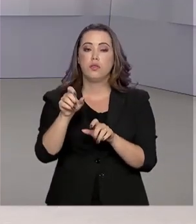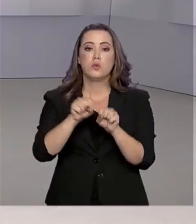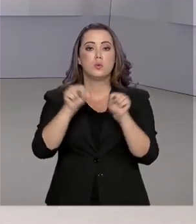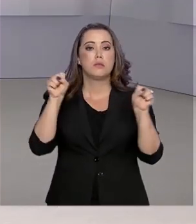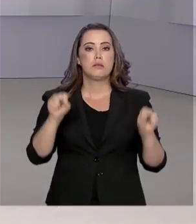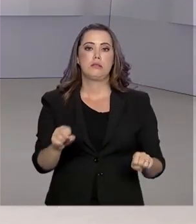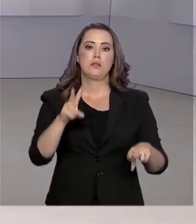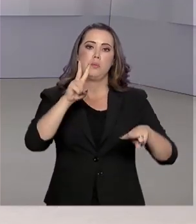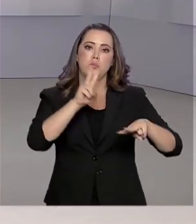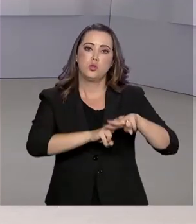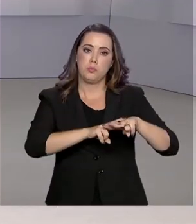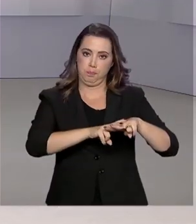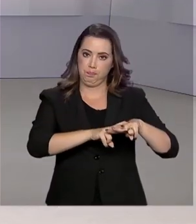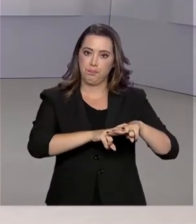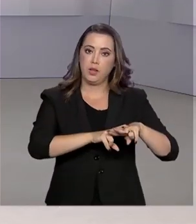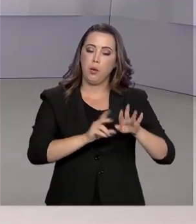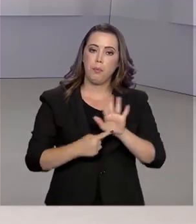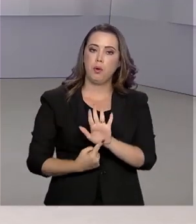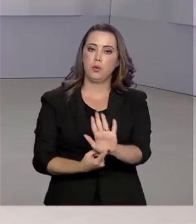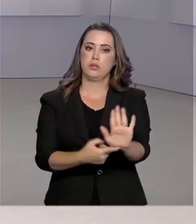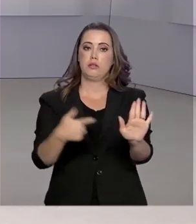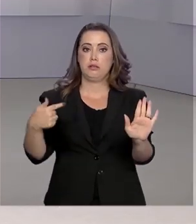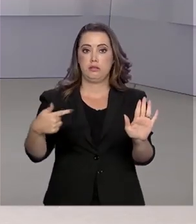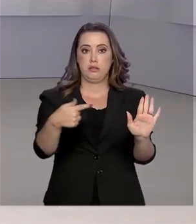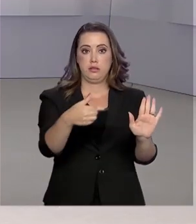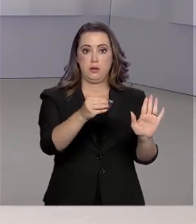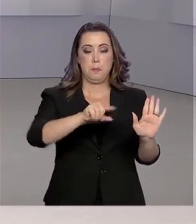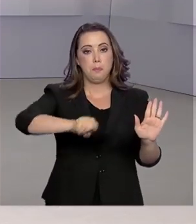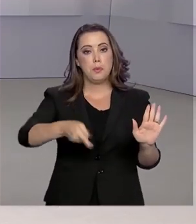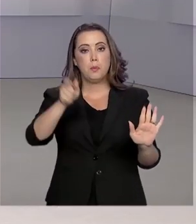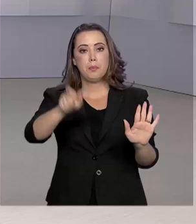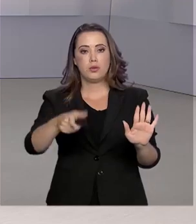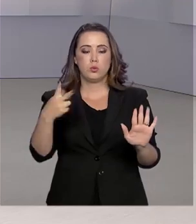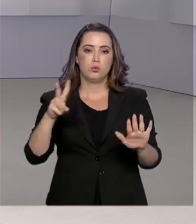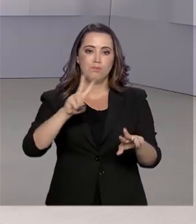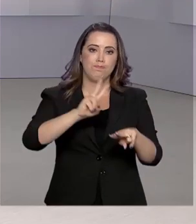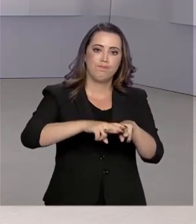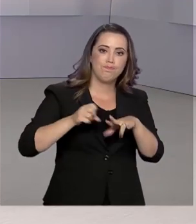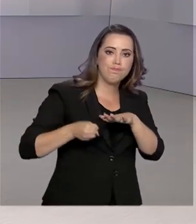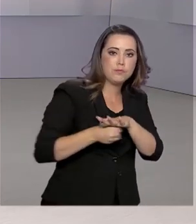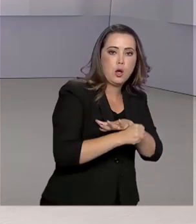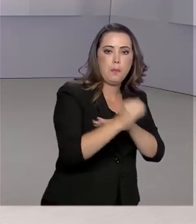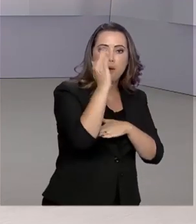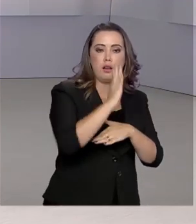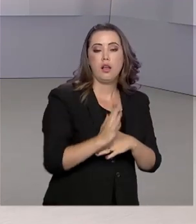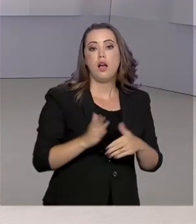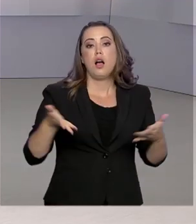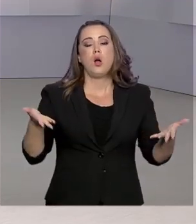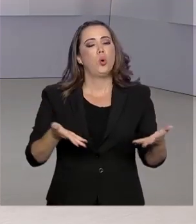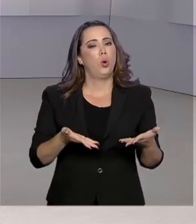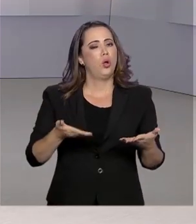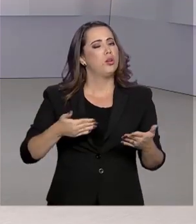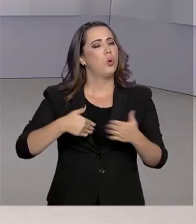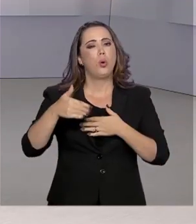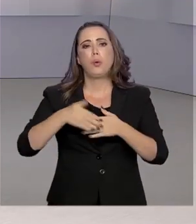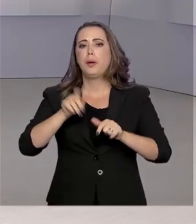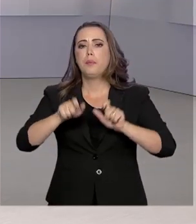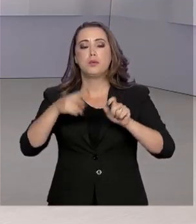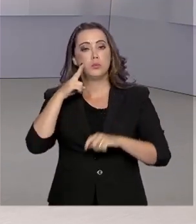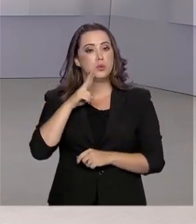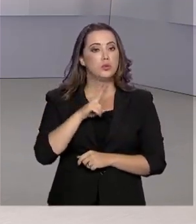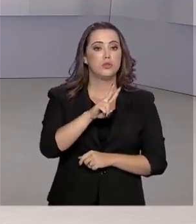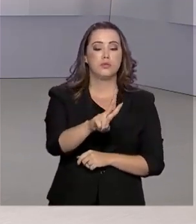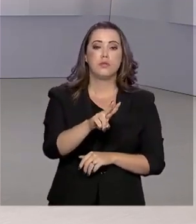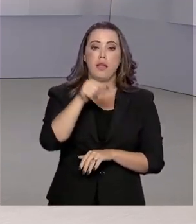mostram que cerca de 770 mil pessoas estão presas no Brasil. E agora, qualquer cidadão pode ter